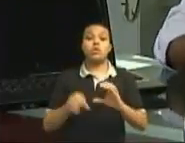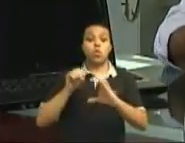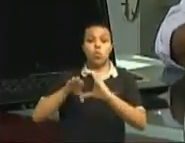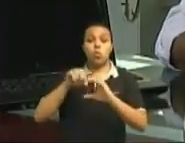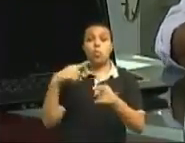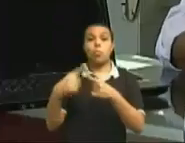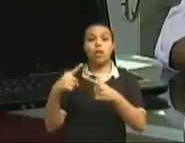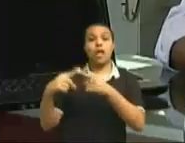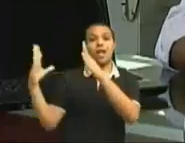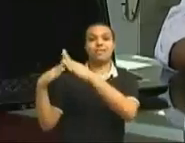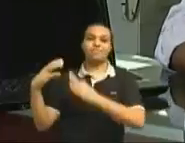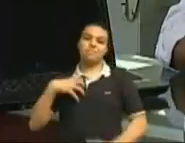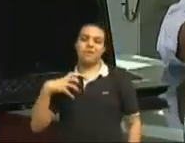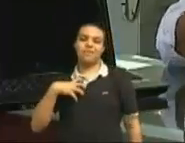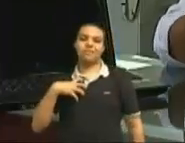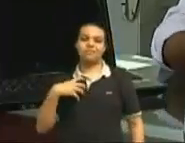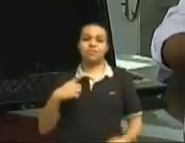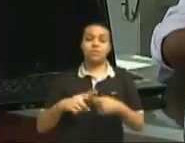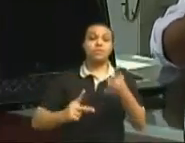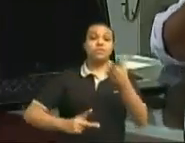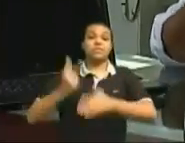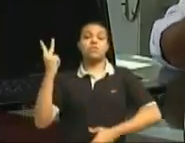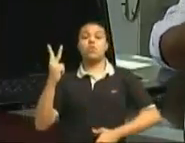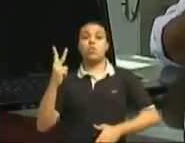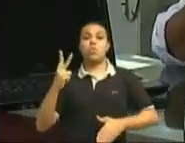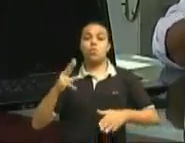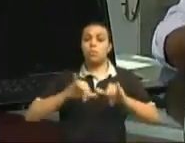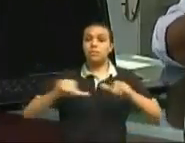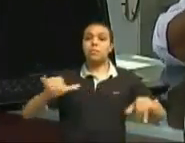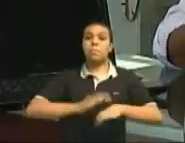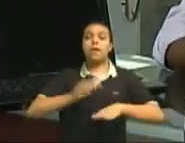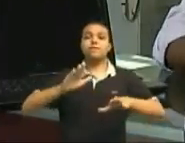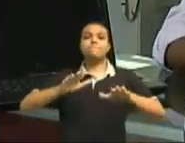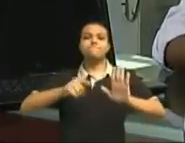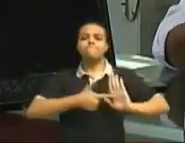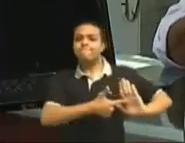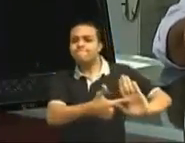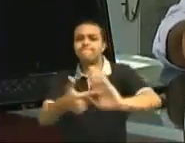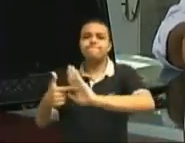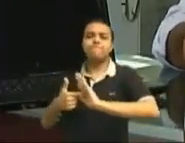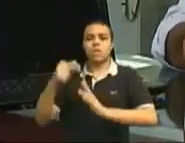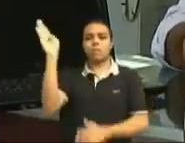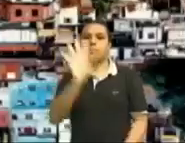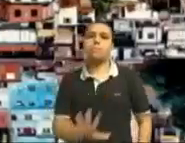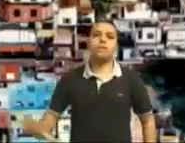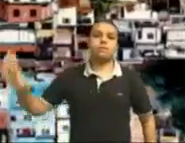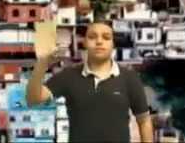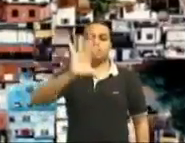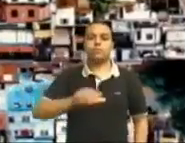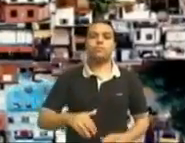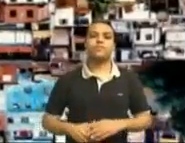Televisão para Casas Bahia. Foi o segundo comercial mais veiculado no Brasil.